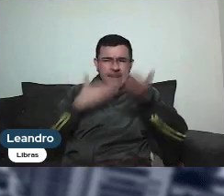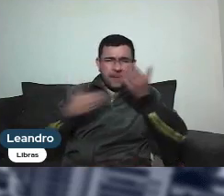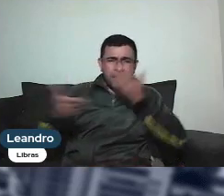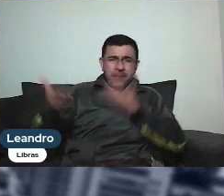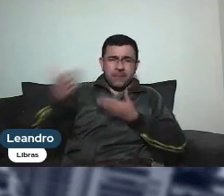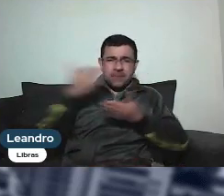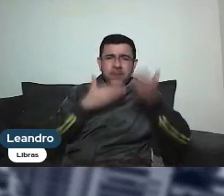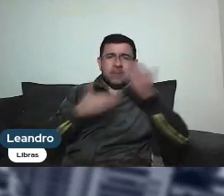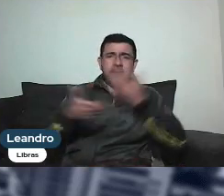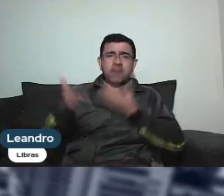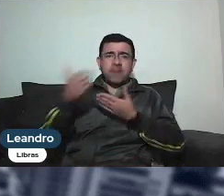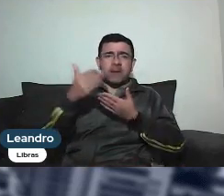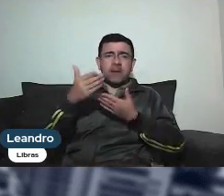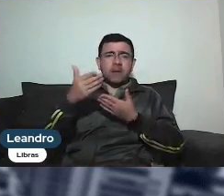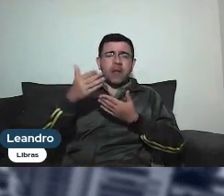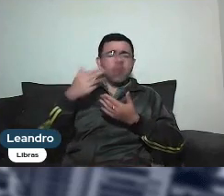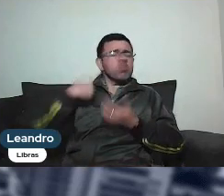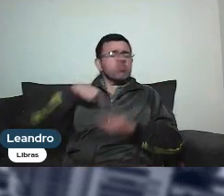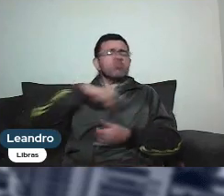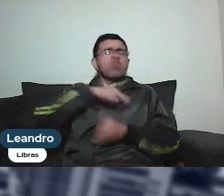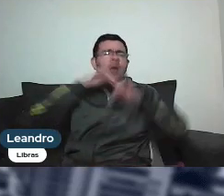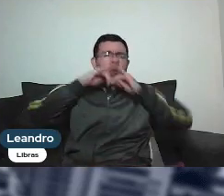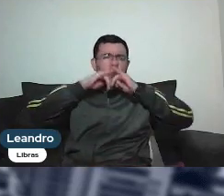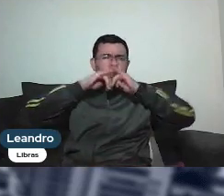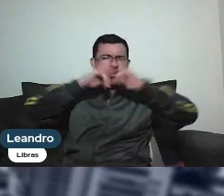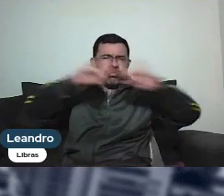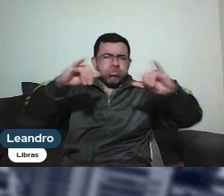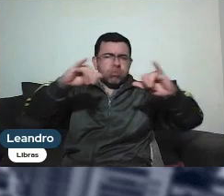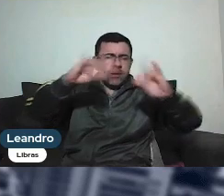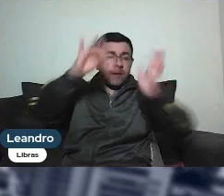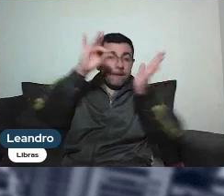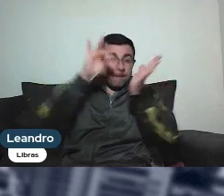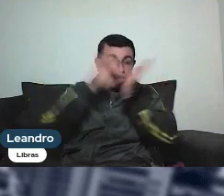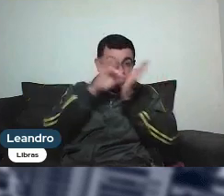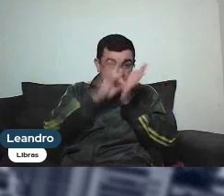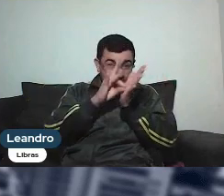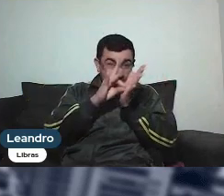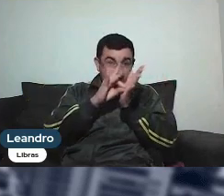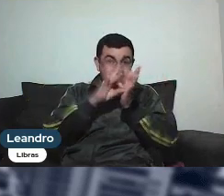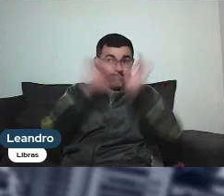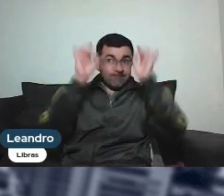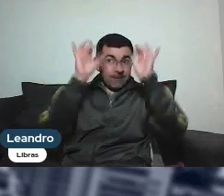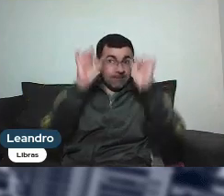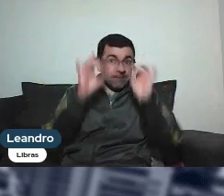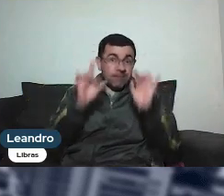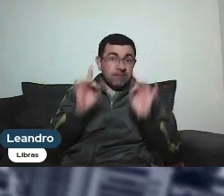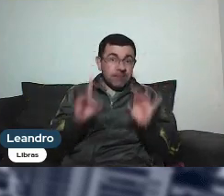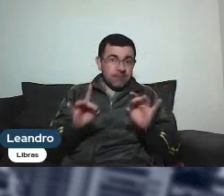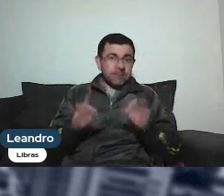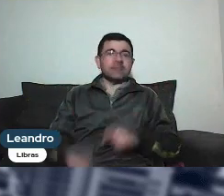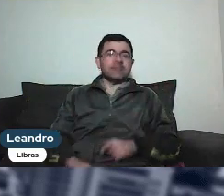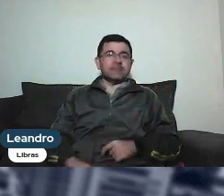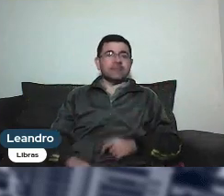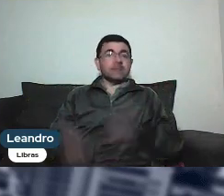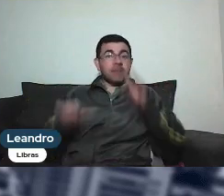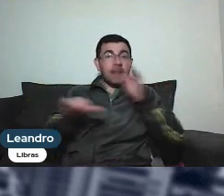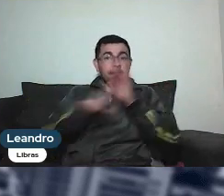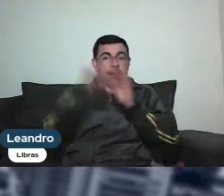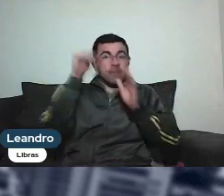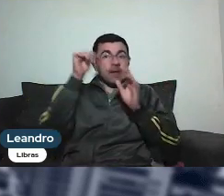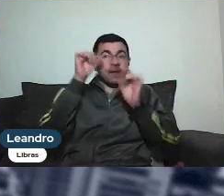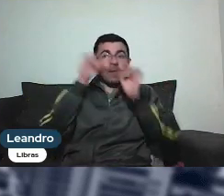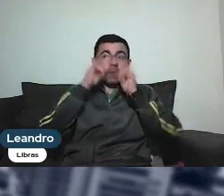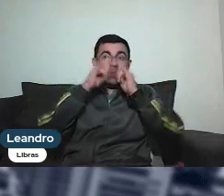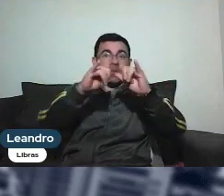PCD, para dar informações oficiais, algumas exclusivas e outras de primeira mão. E